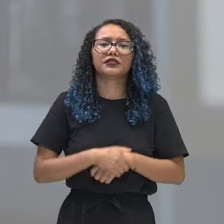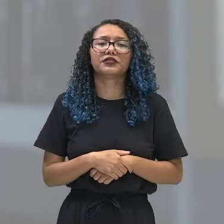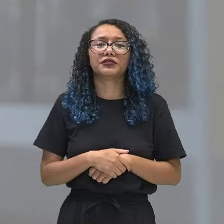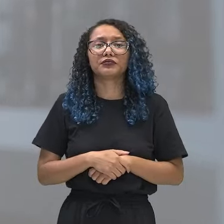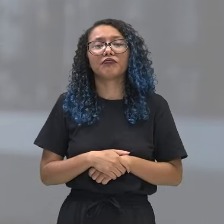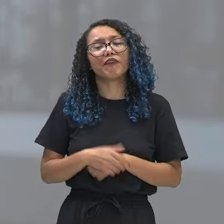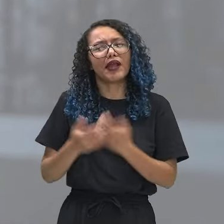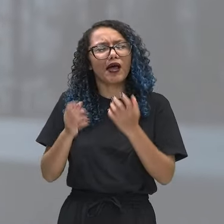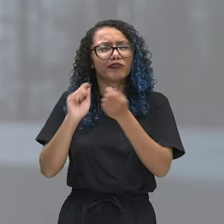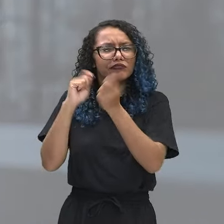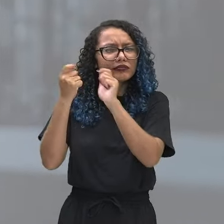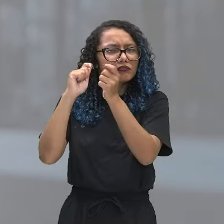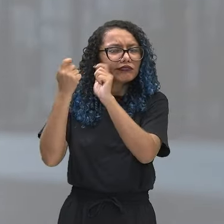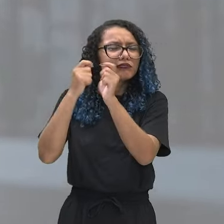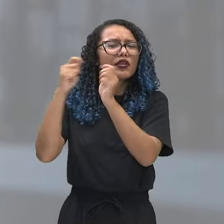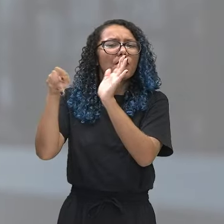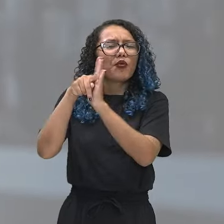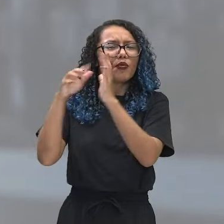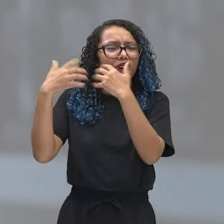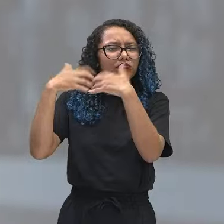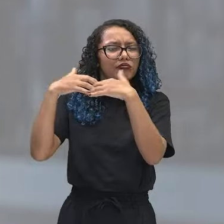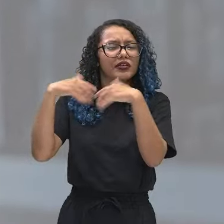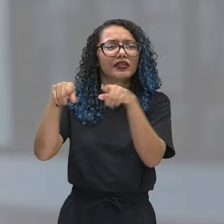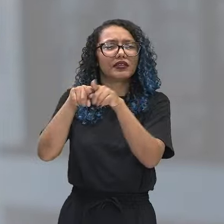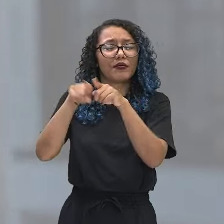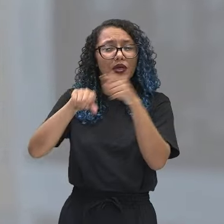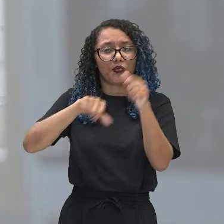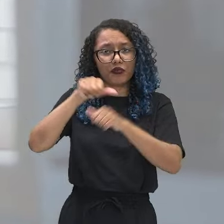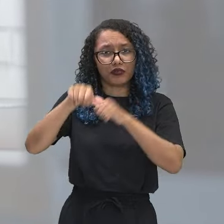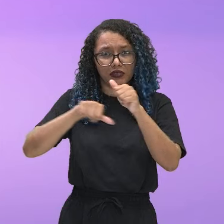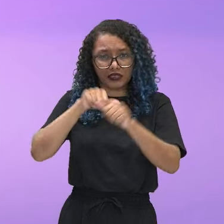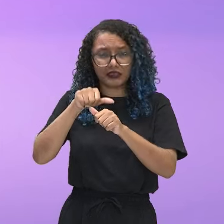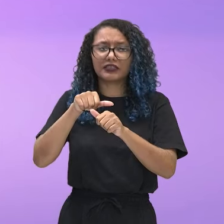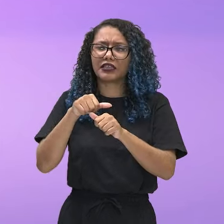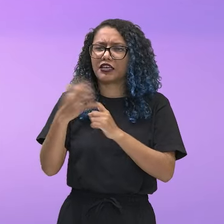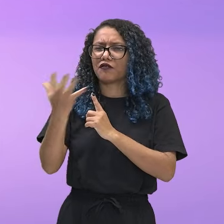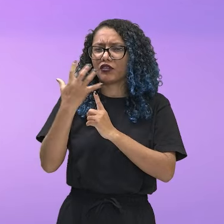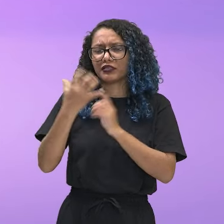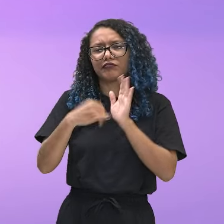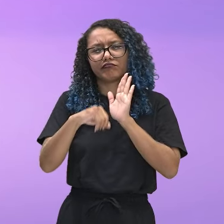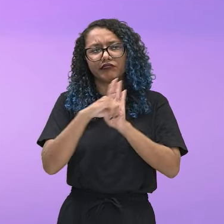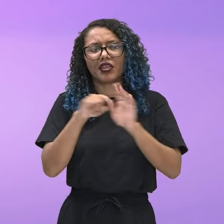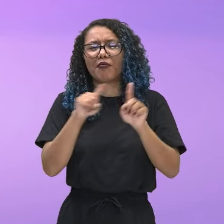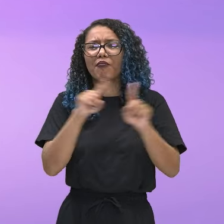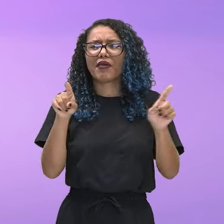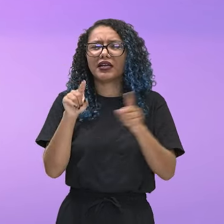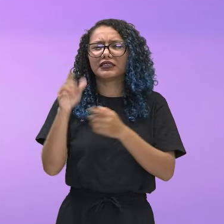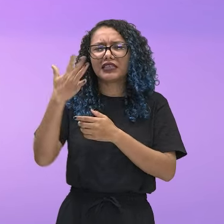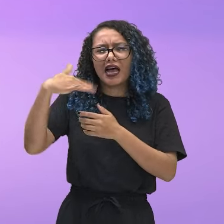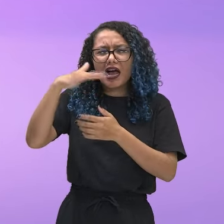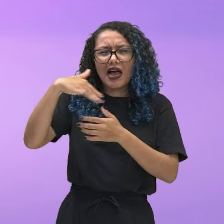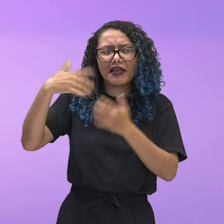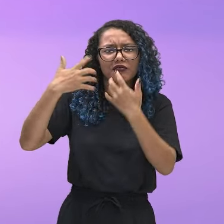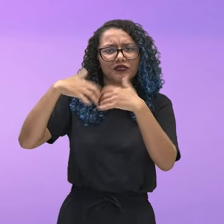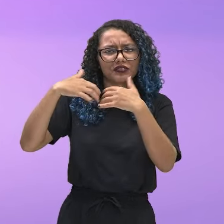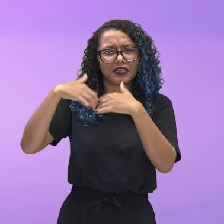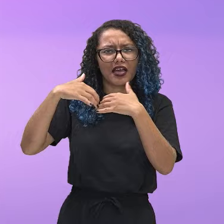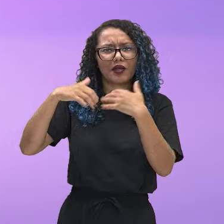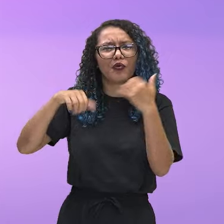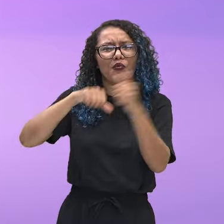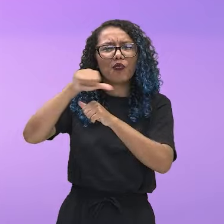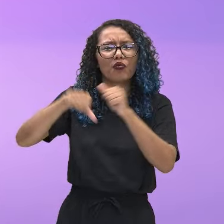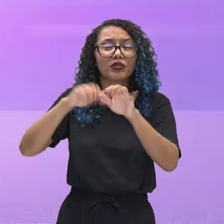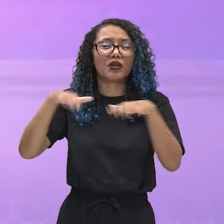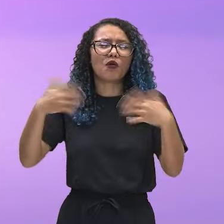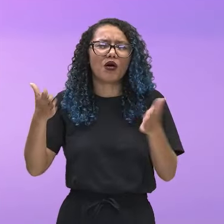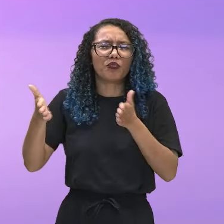e nas mudanças que afetam drasticamente a formação de nossa identidade. Mas que partes do cérebro estão envolvidas nas mudanças enfrentadas na